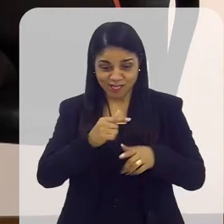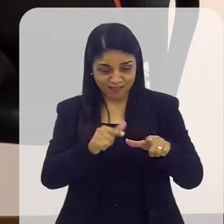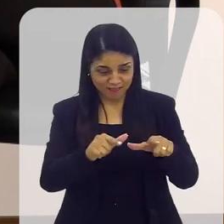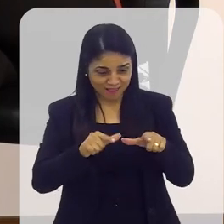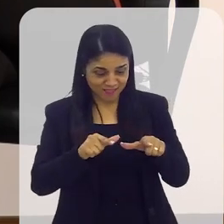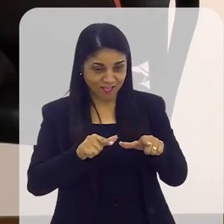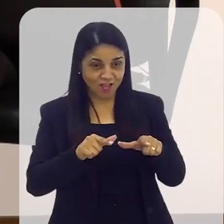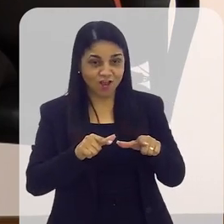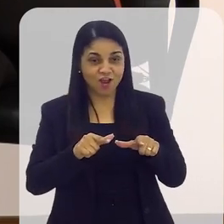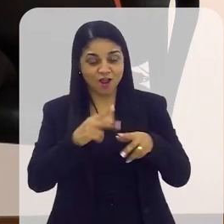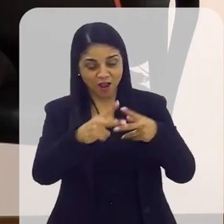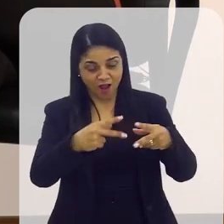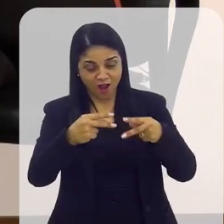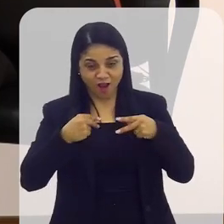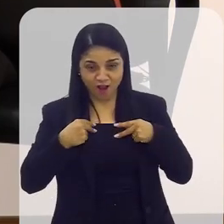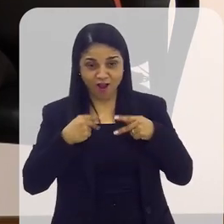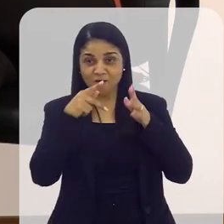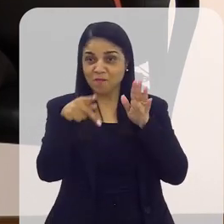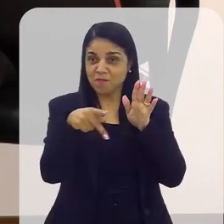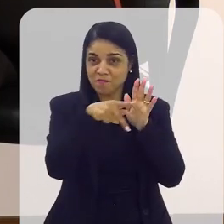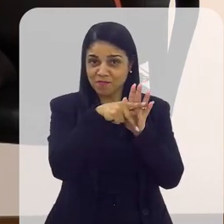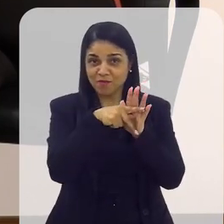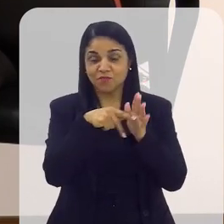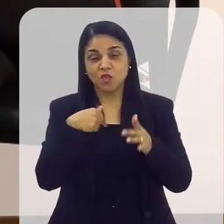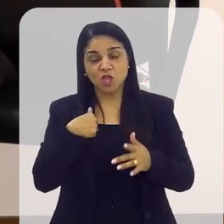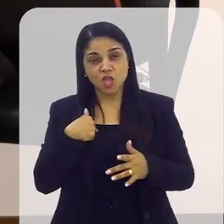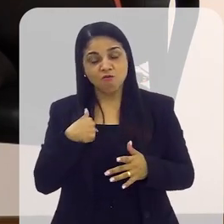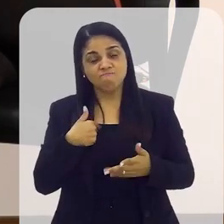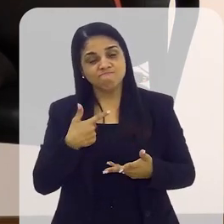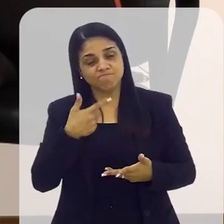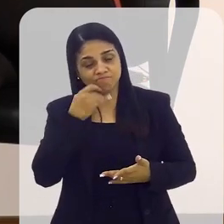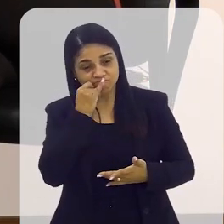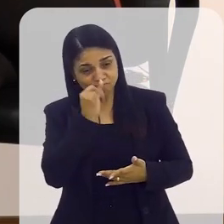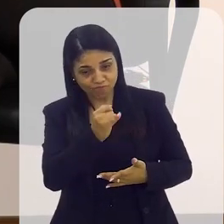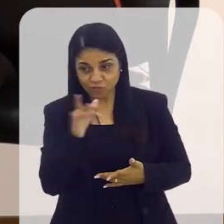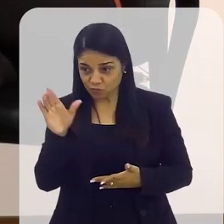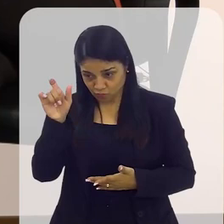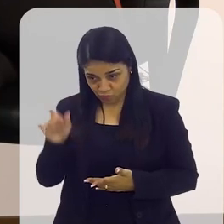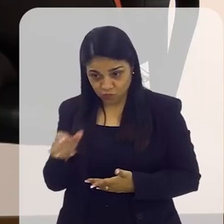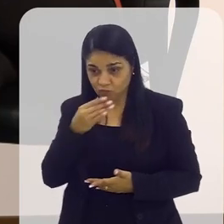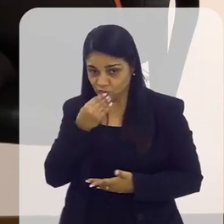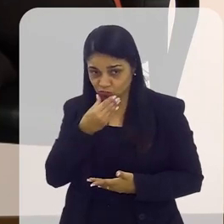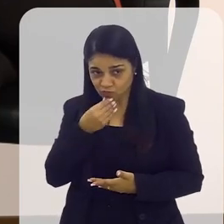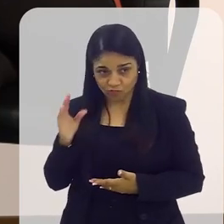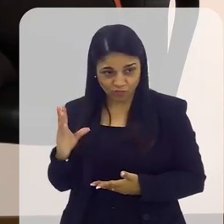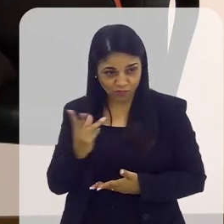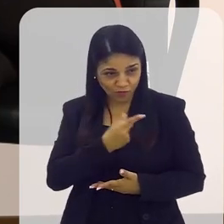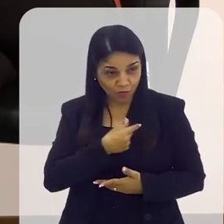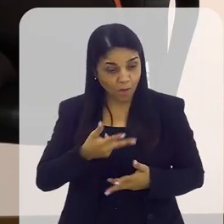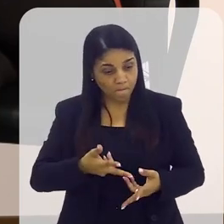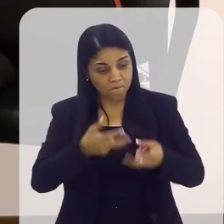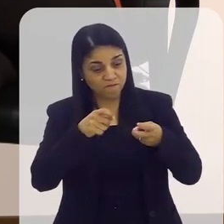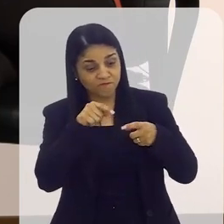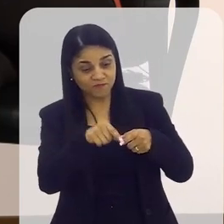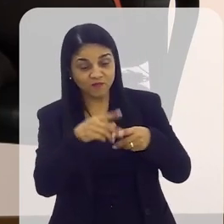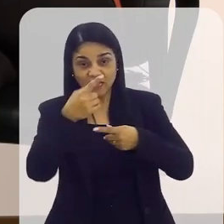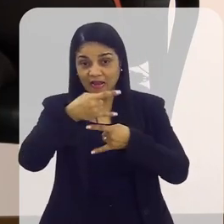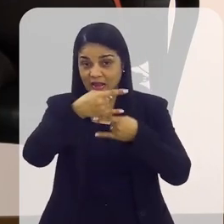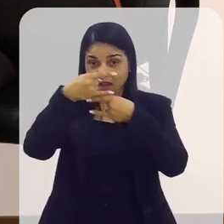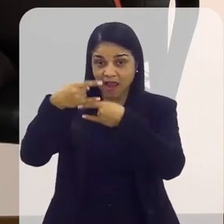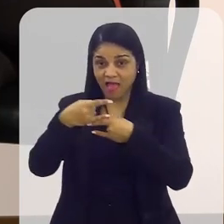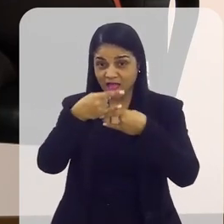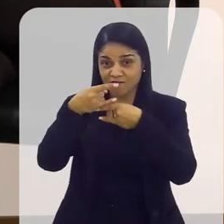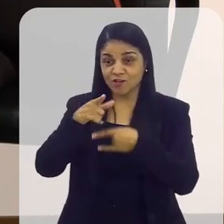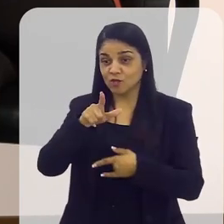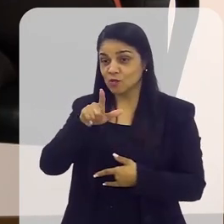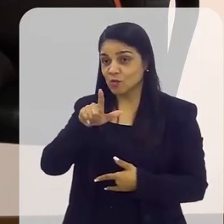entregar para você essa plaquinha de honra, o mérito que o projeto dá. Porque ele falou assim, eu vi você numa live com a Luzia Lacerda,